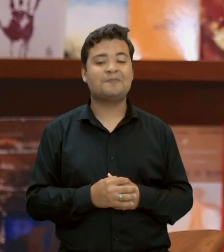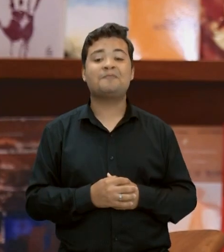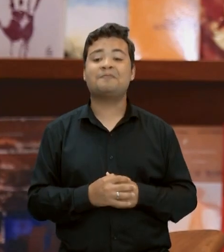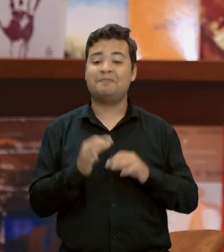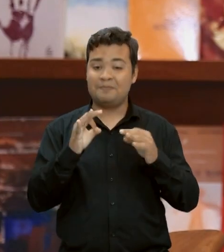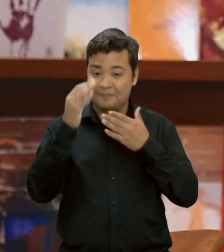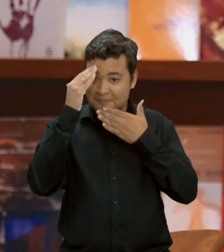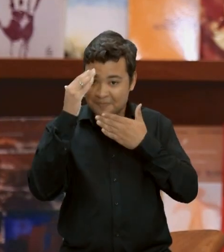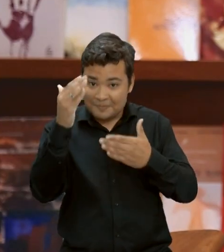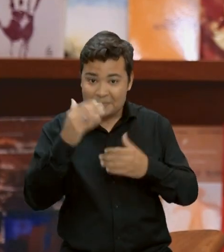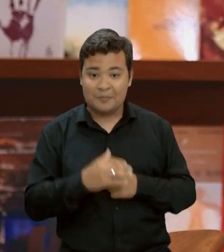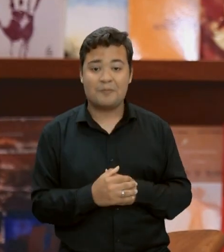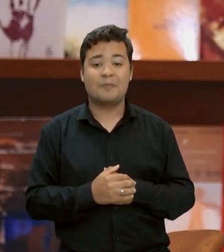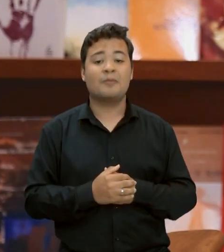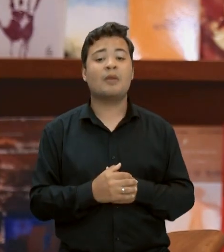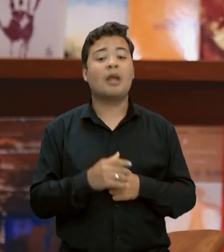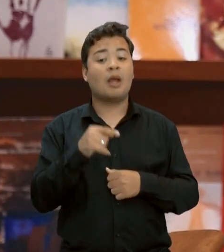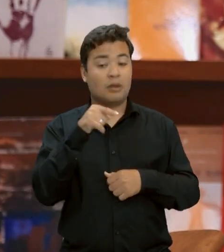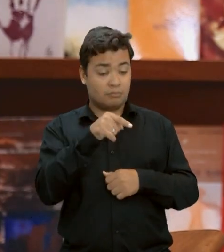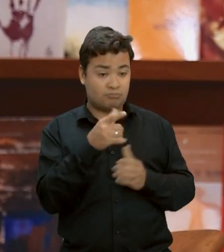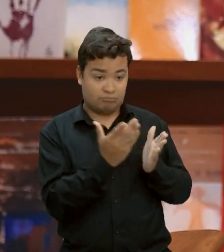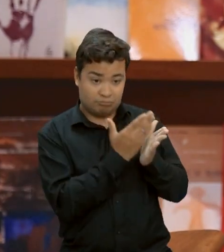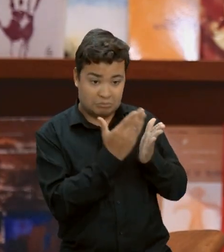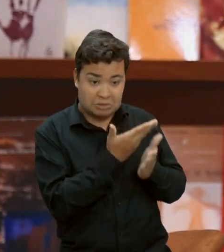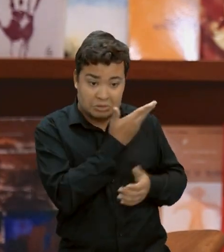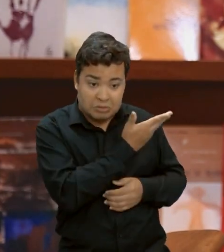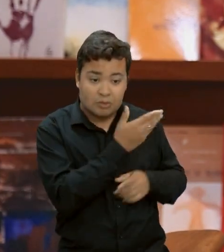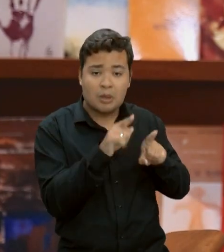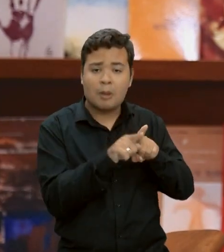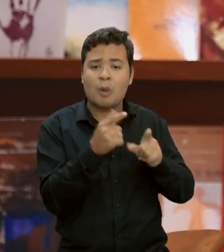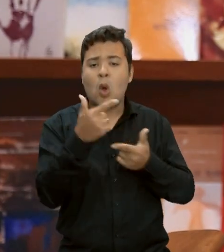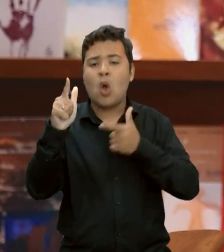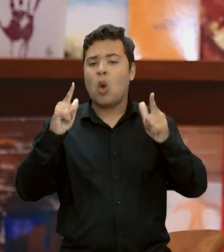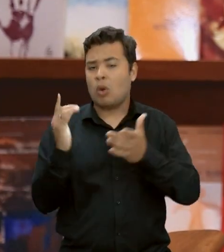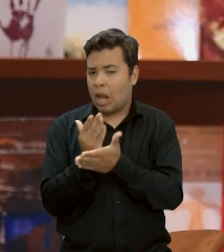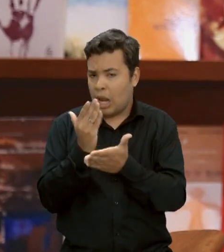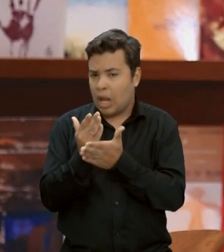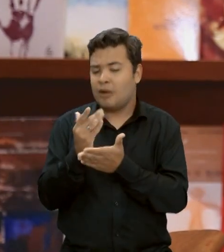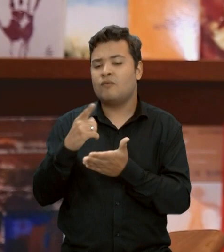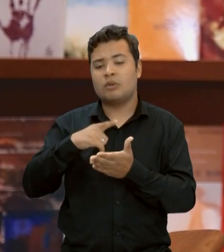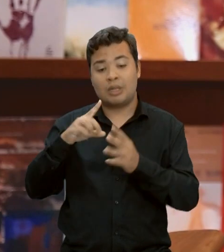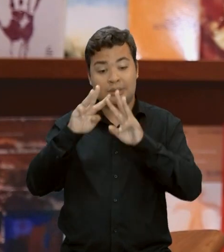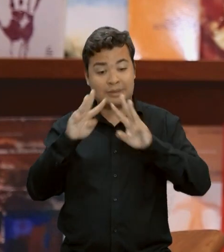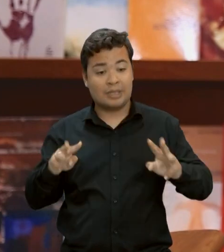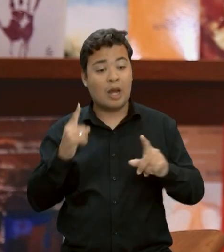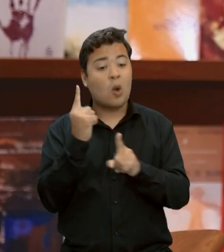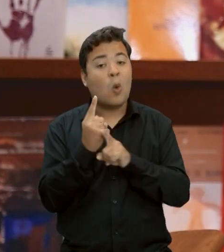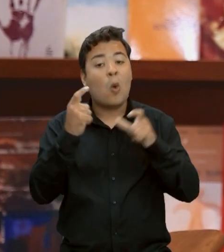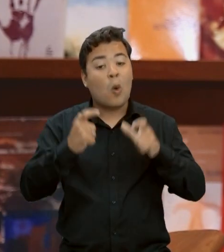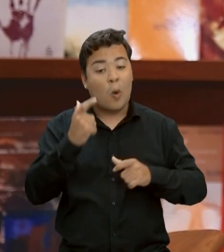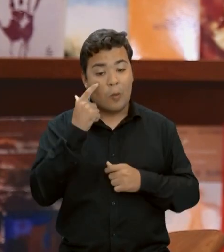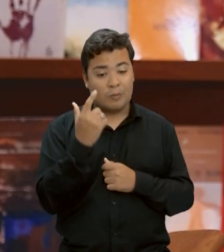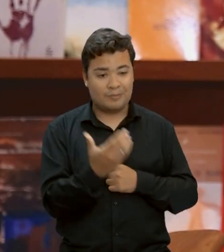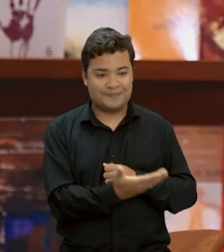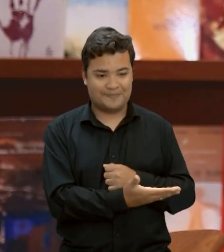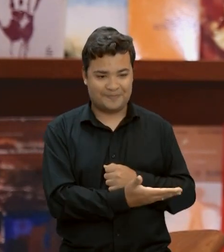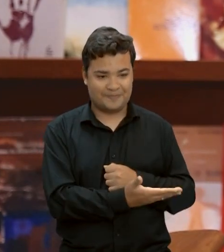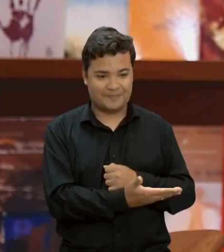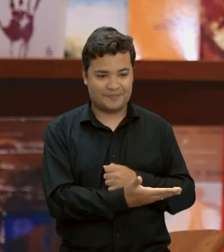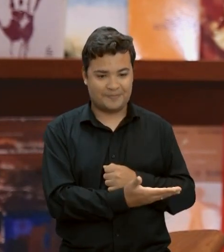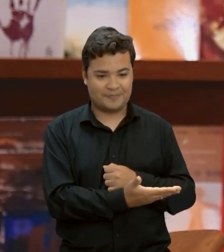Muito obrigada. E essa aqui e outras publicações estão disponíveis no site editora.fg